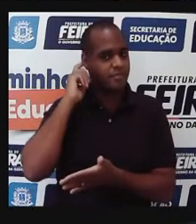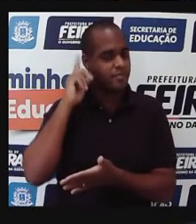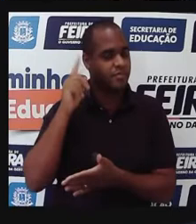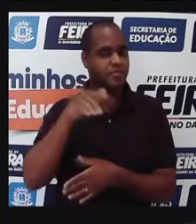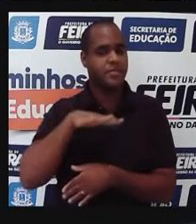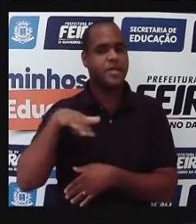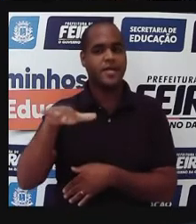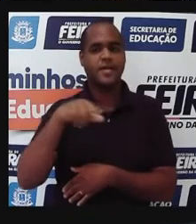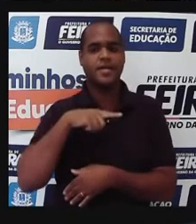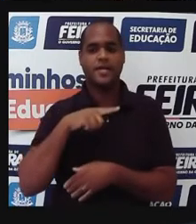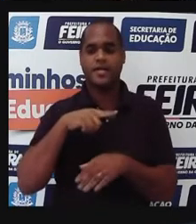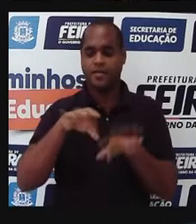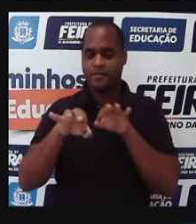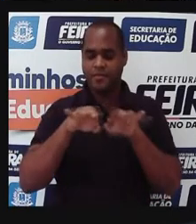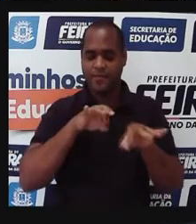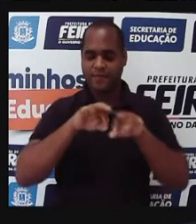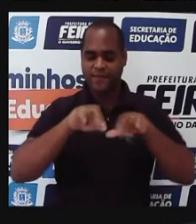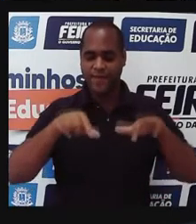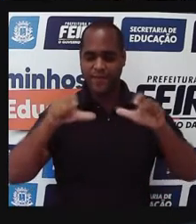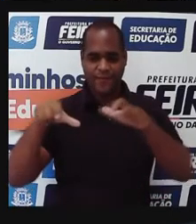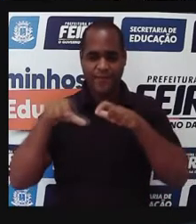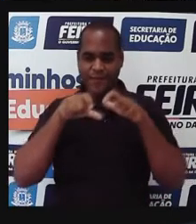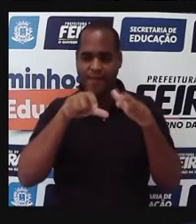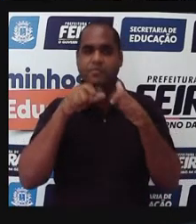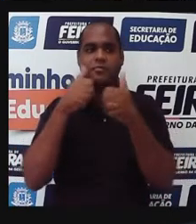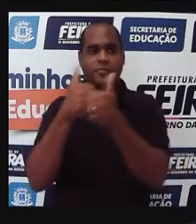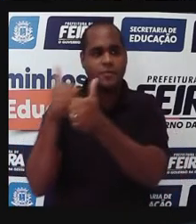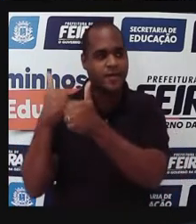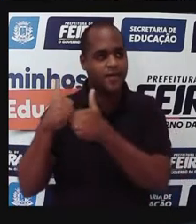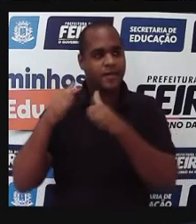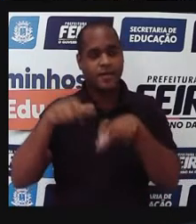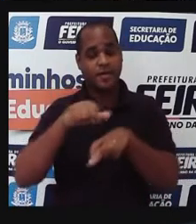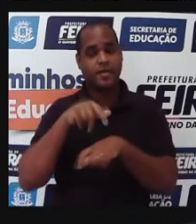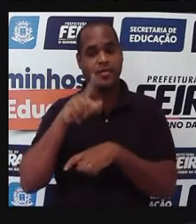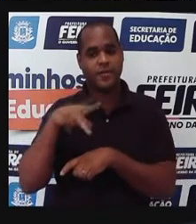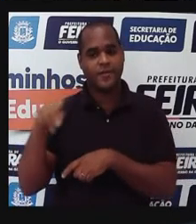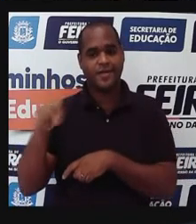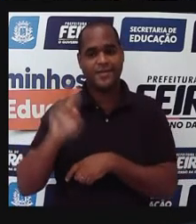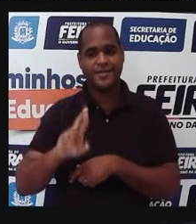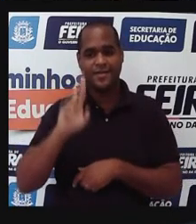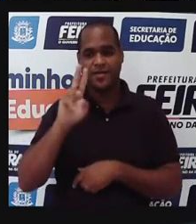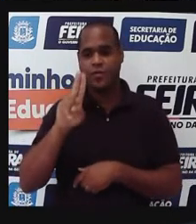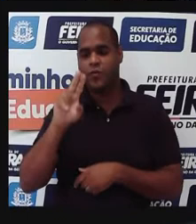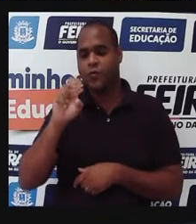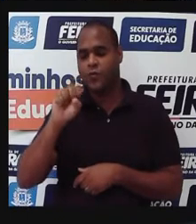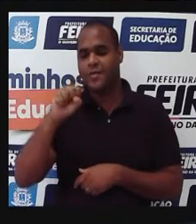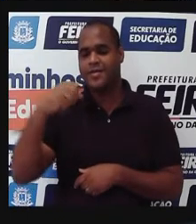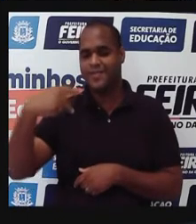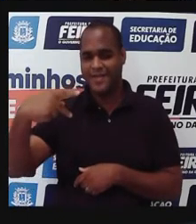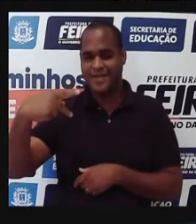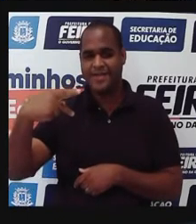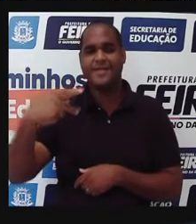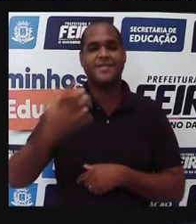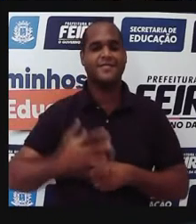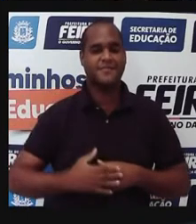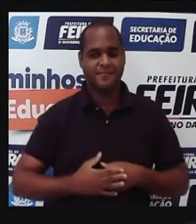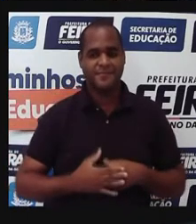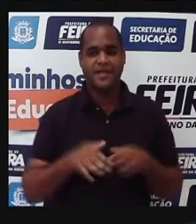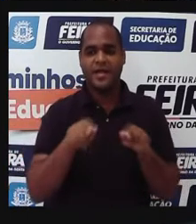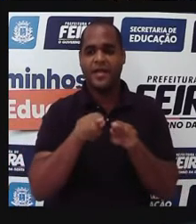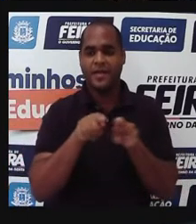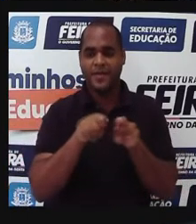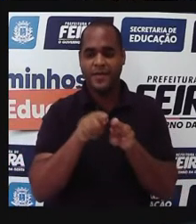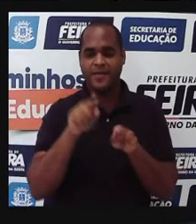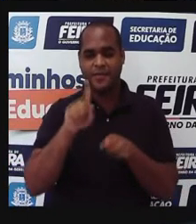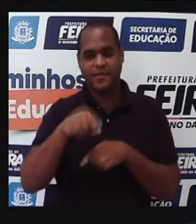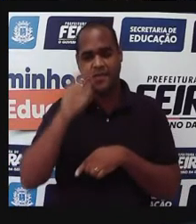especialista na área de planejamento urbano e regional, professora titular da USP, Universidade de São Paulo, e é